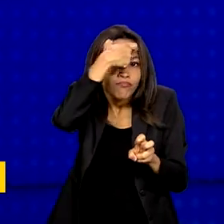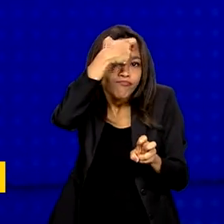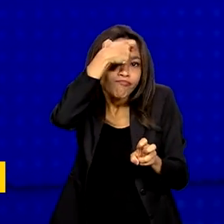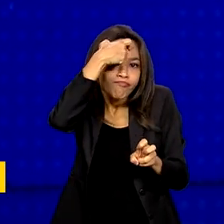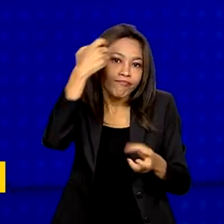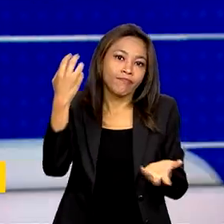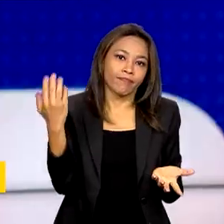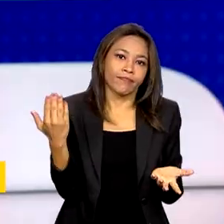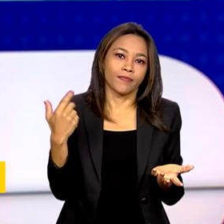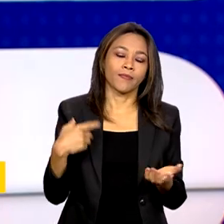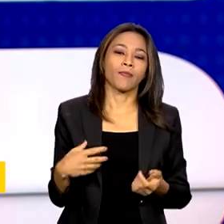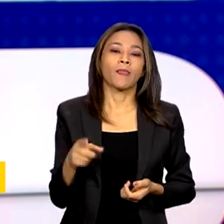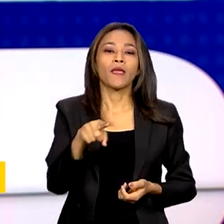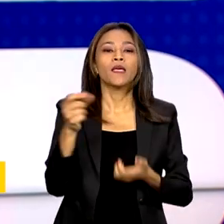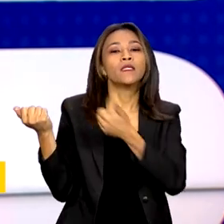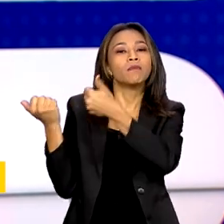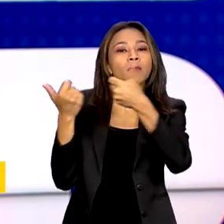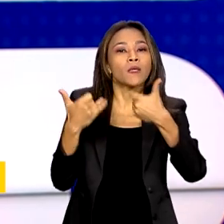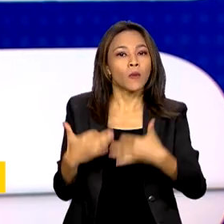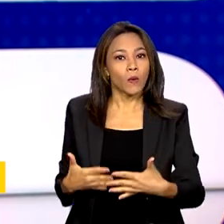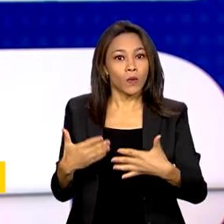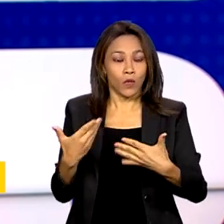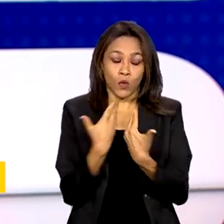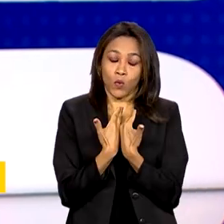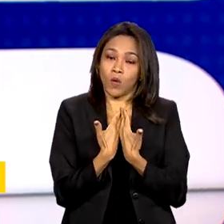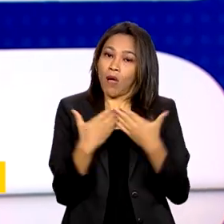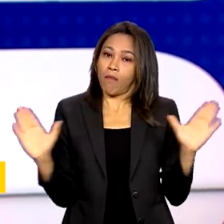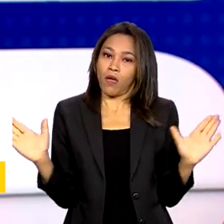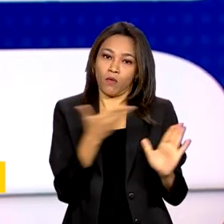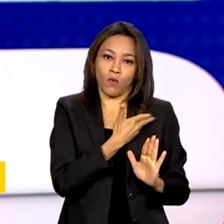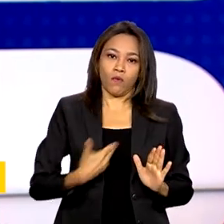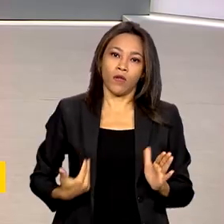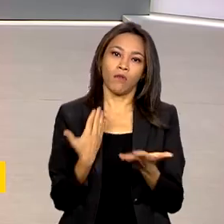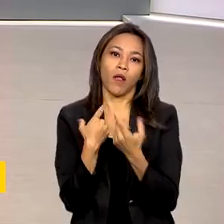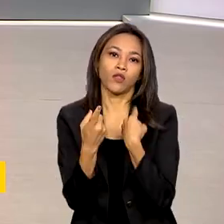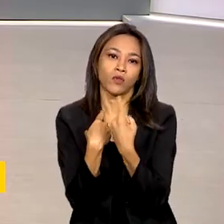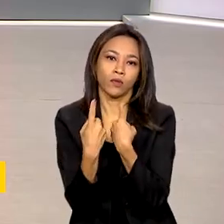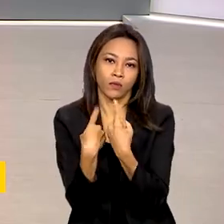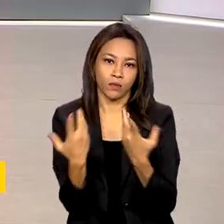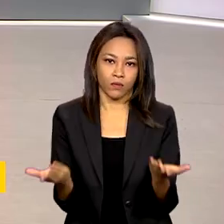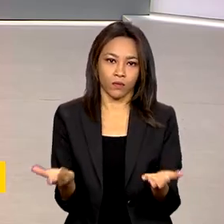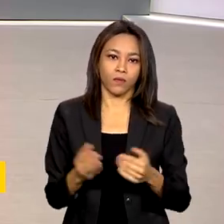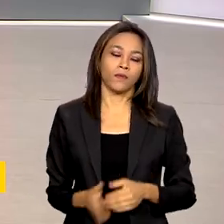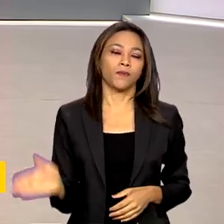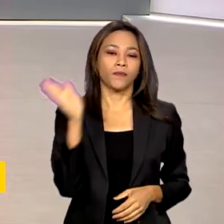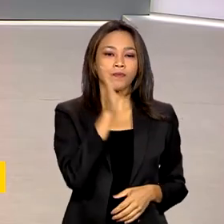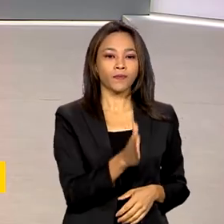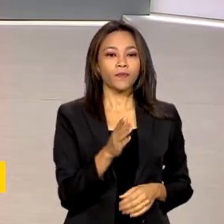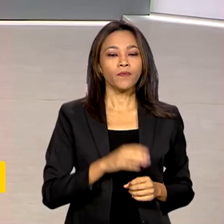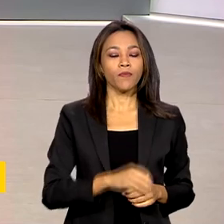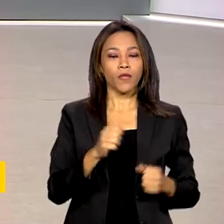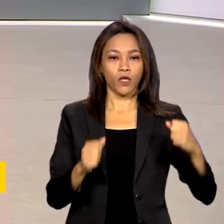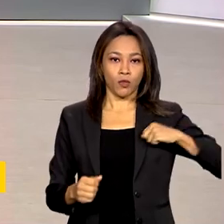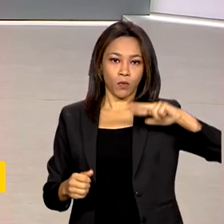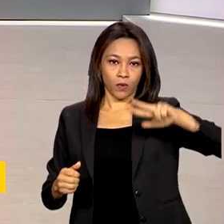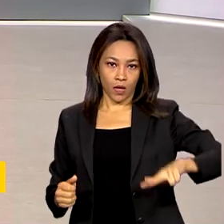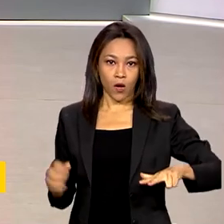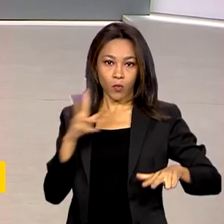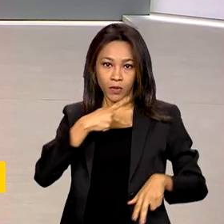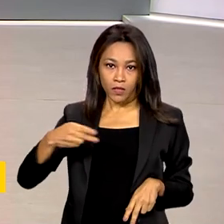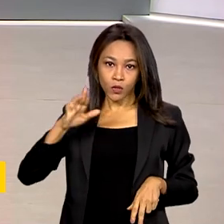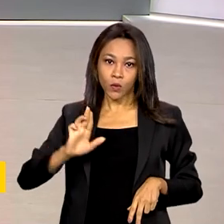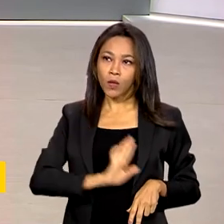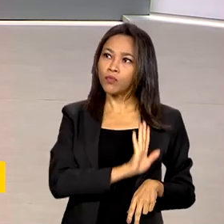sugerido isso. Reafirmou que o governo está aberto ao diálogo. E de Portugal, o presidente Lula segue para